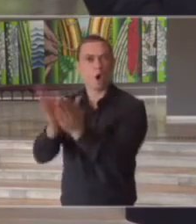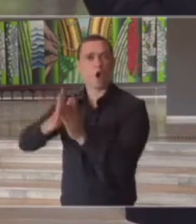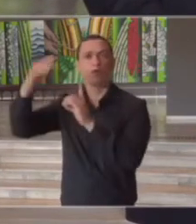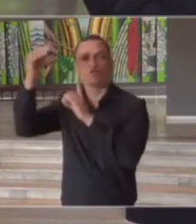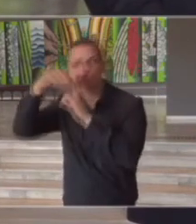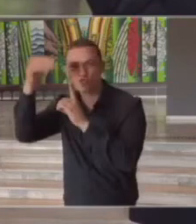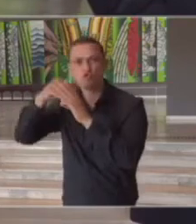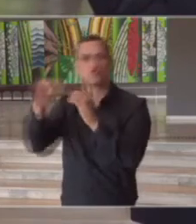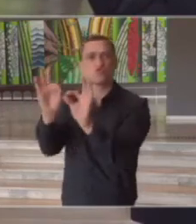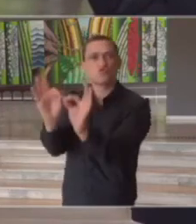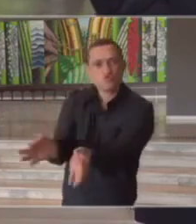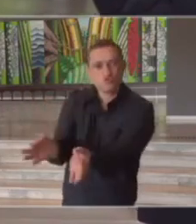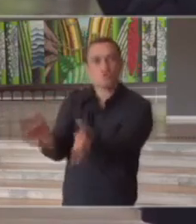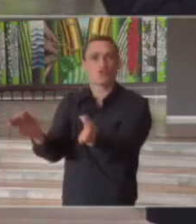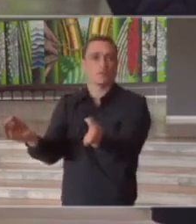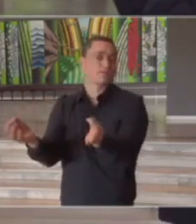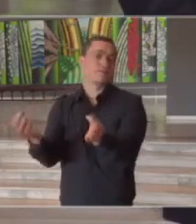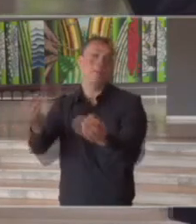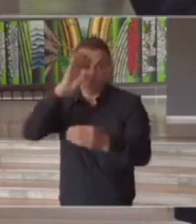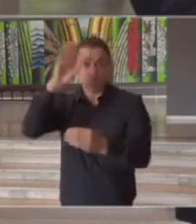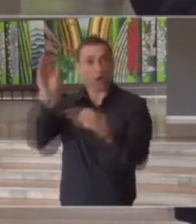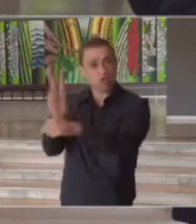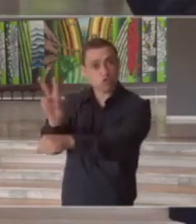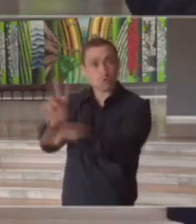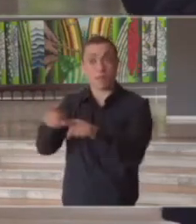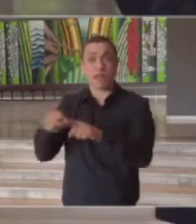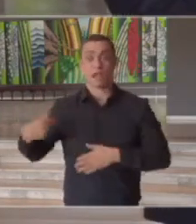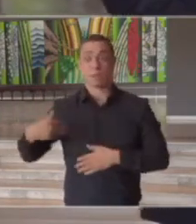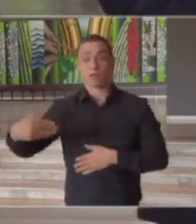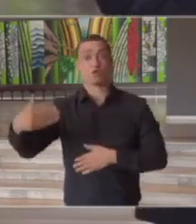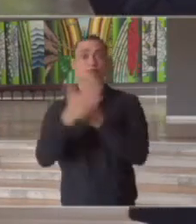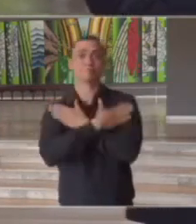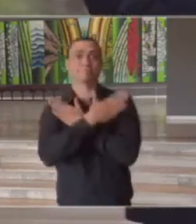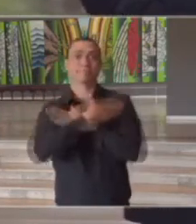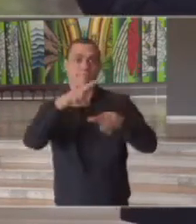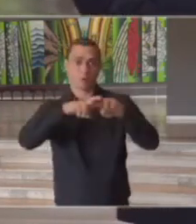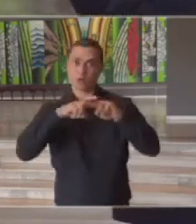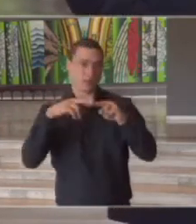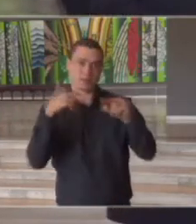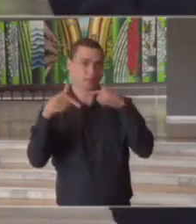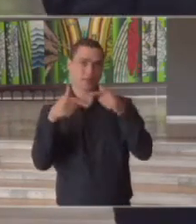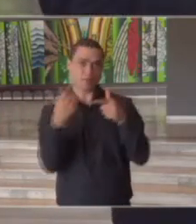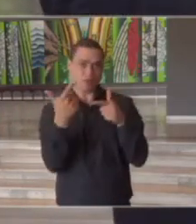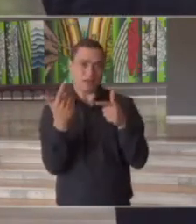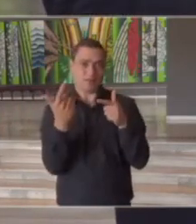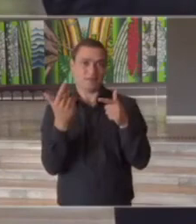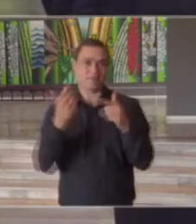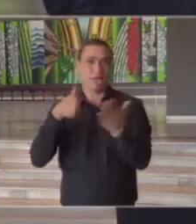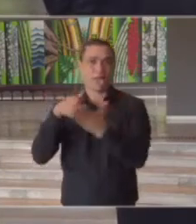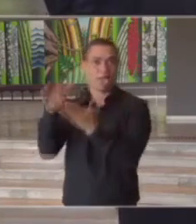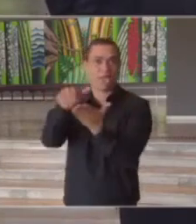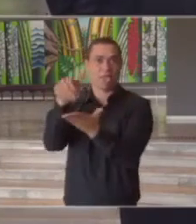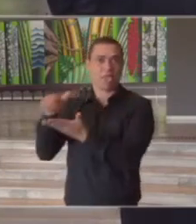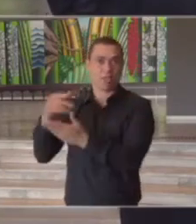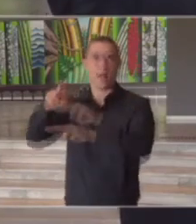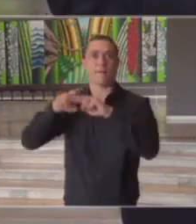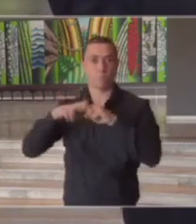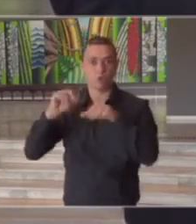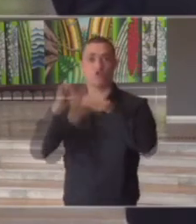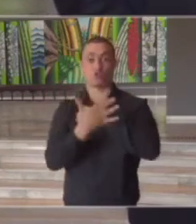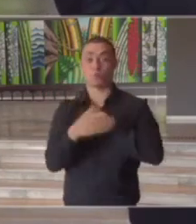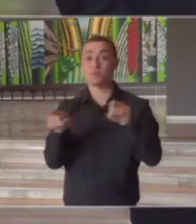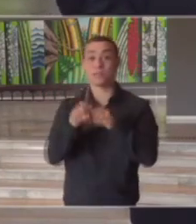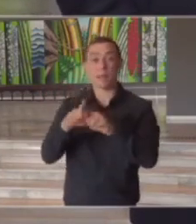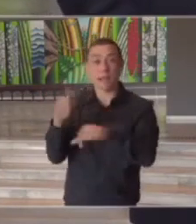humildes e desfavorecidos e principalmente os novos desempregados que surgiram depois desta pandemia e